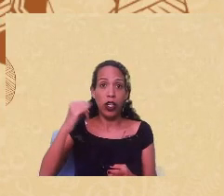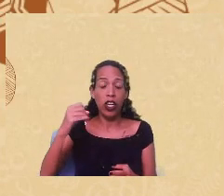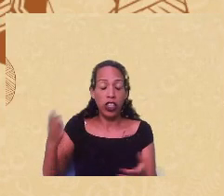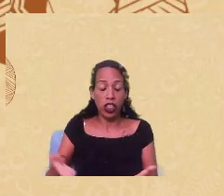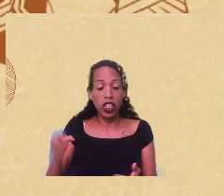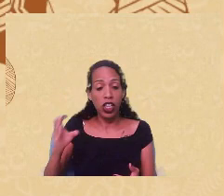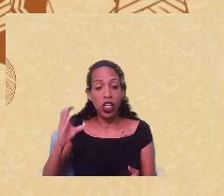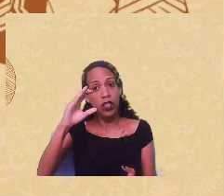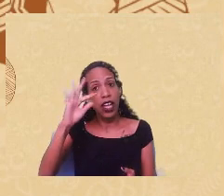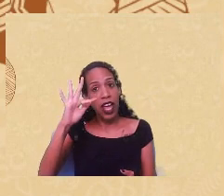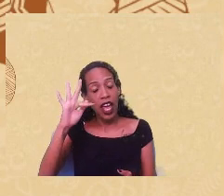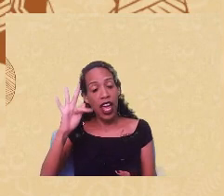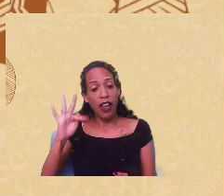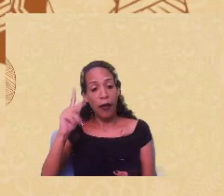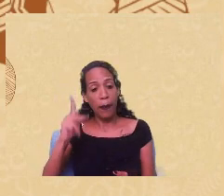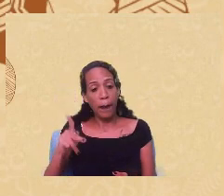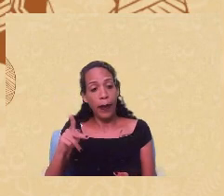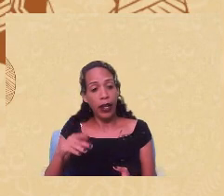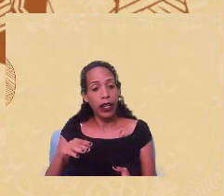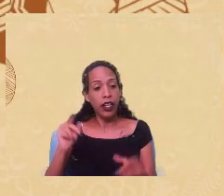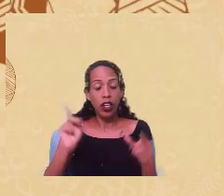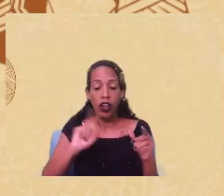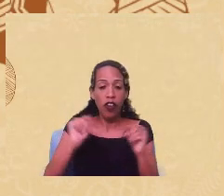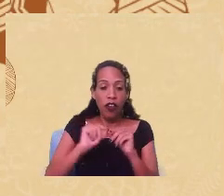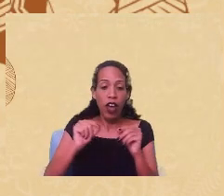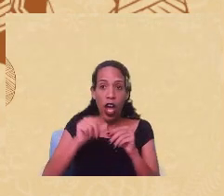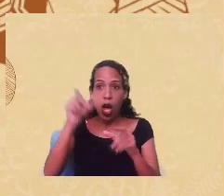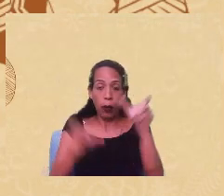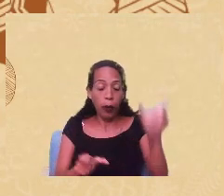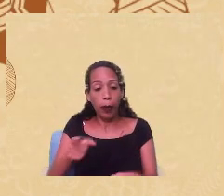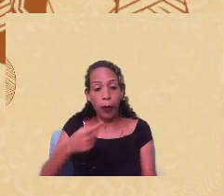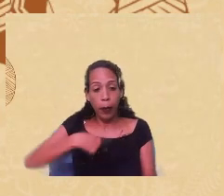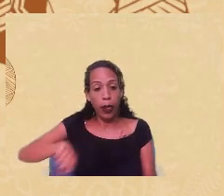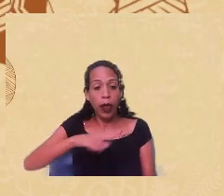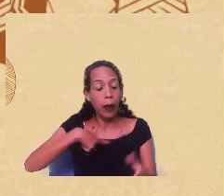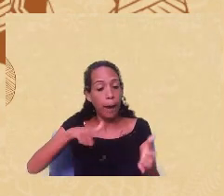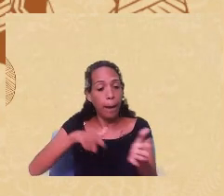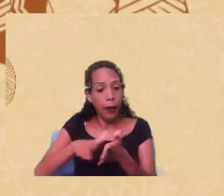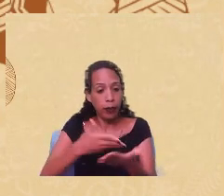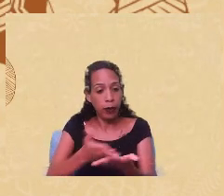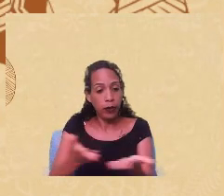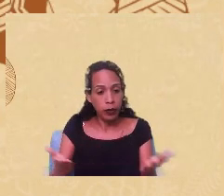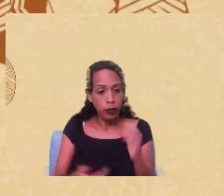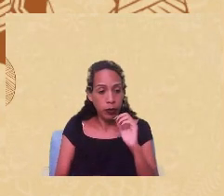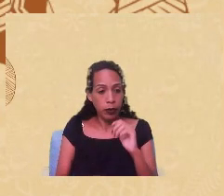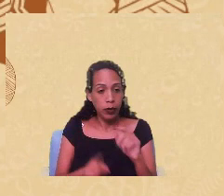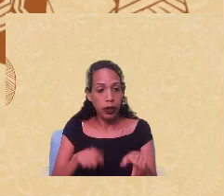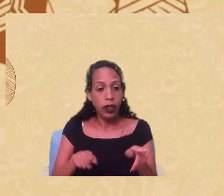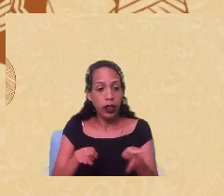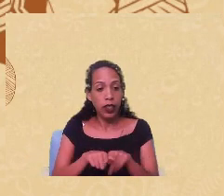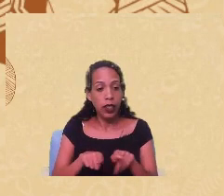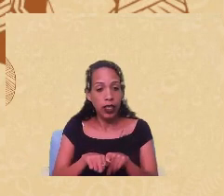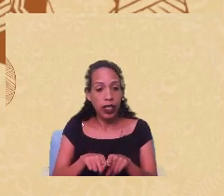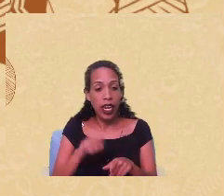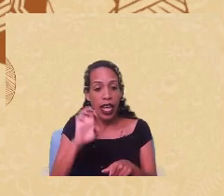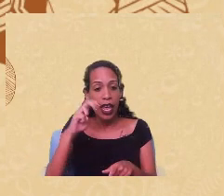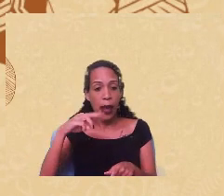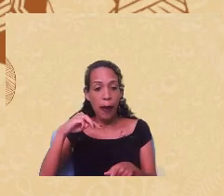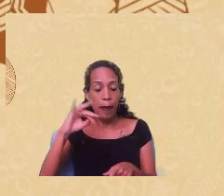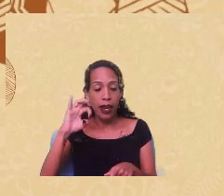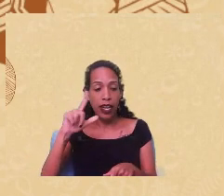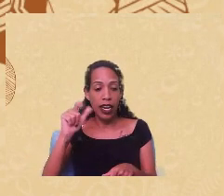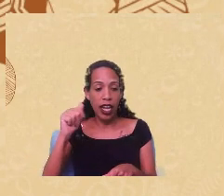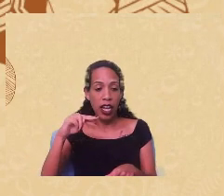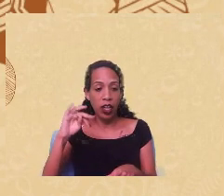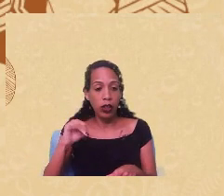como essa instituição faz corpo para a gente. Essa é uma pergunta para você. E aí, para o Emiliano, Emiliano, eu não sei como é que está você circulando nas